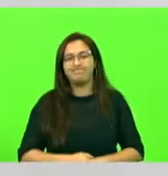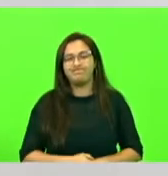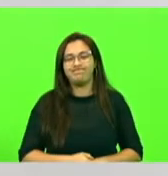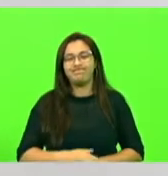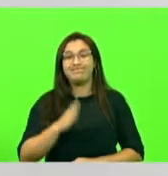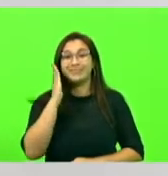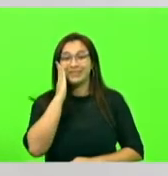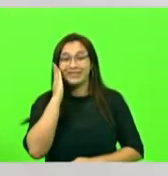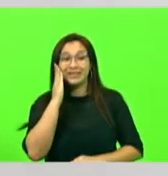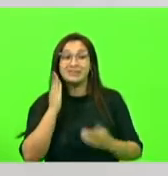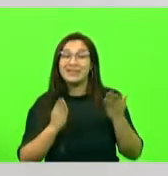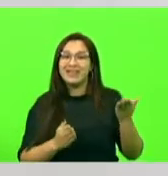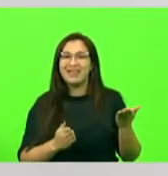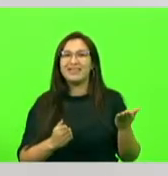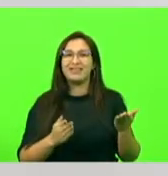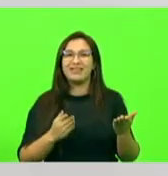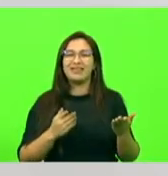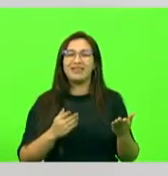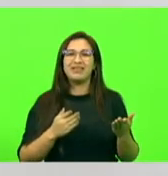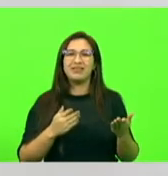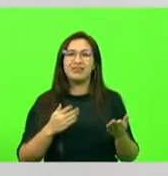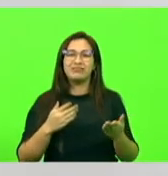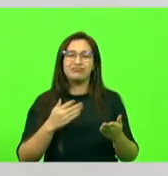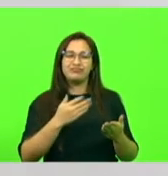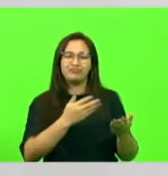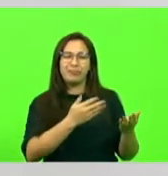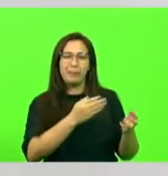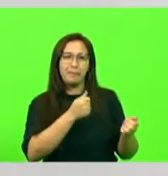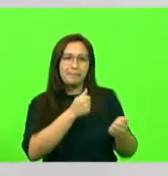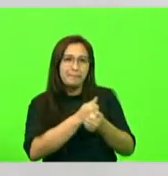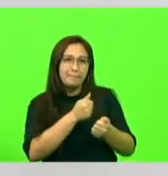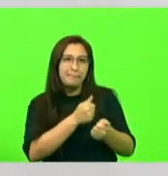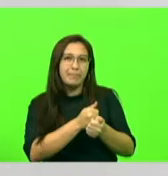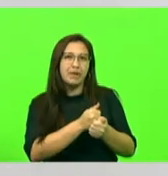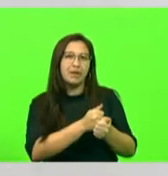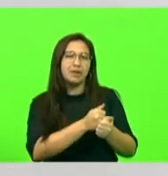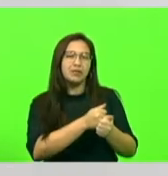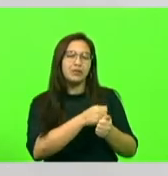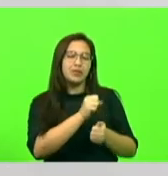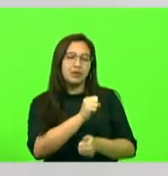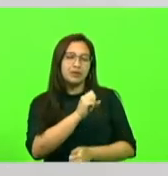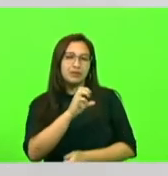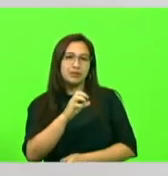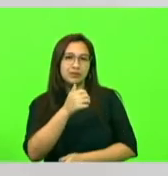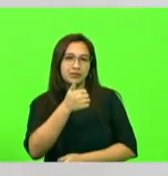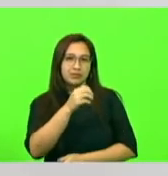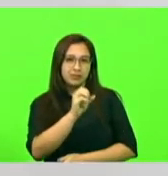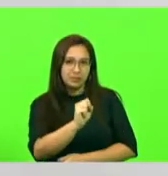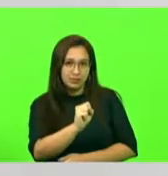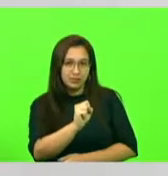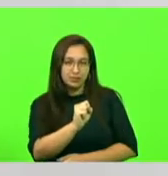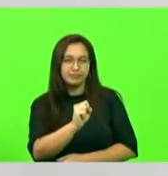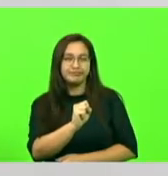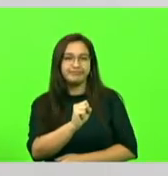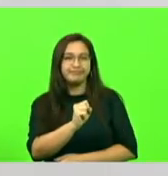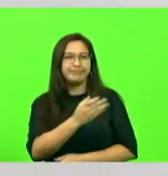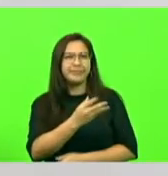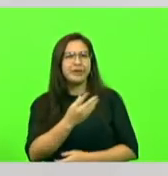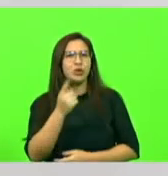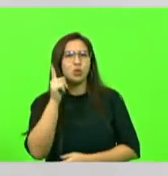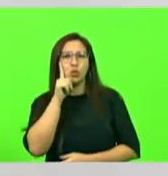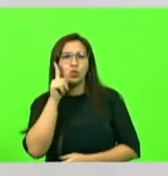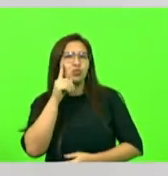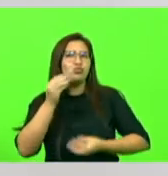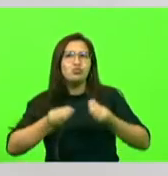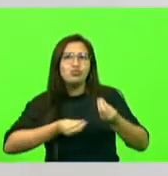de quem vive as margens da EC-108, de quem vive o dia a dia daquela rodovia. Então, eu não posso concordar